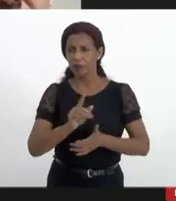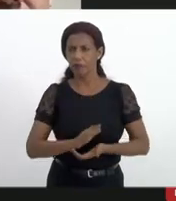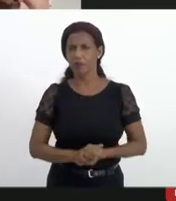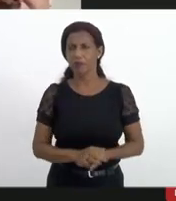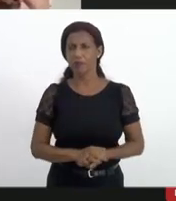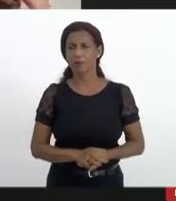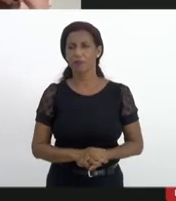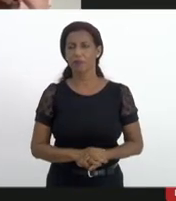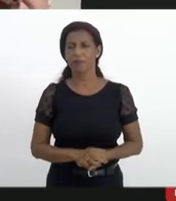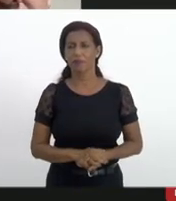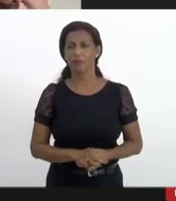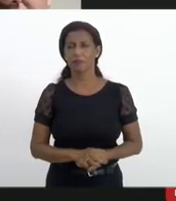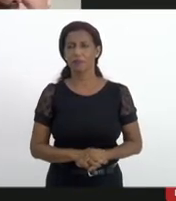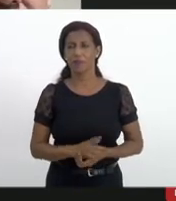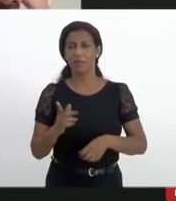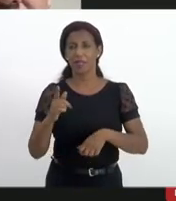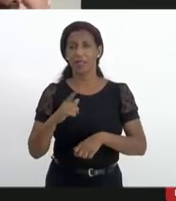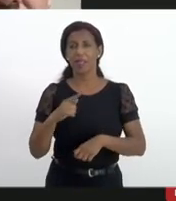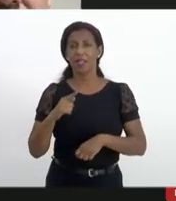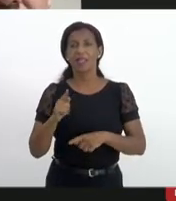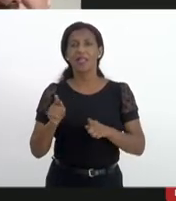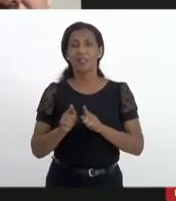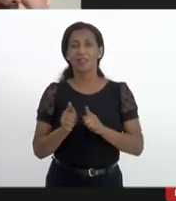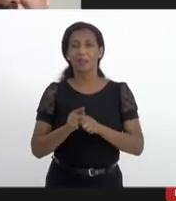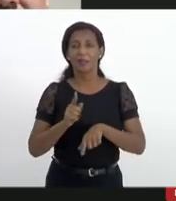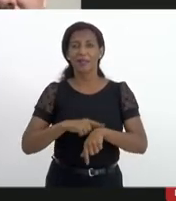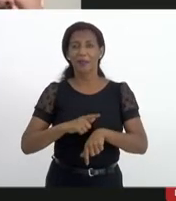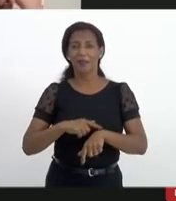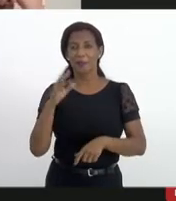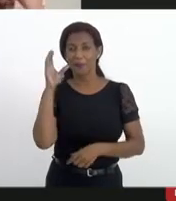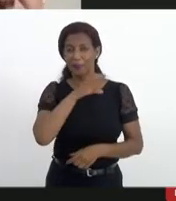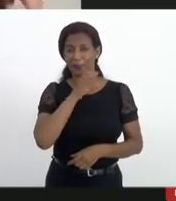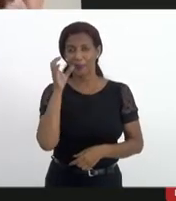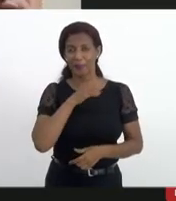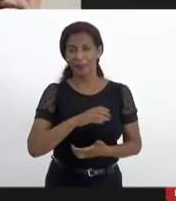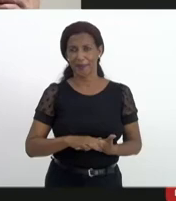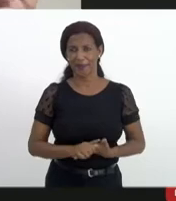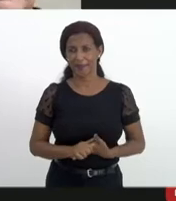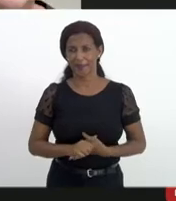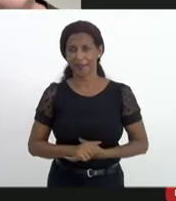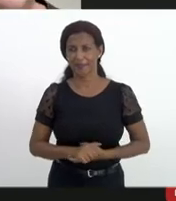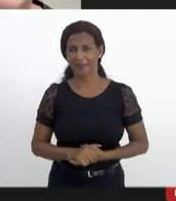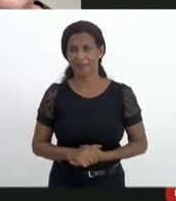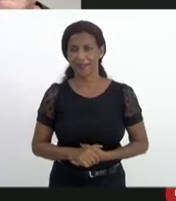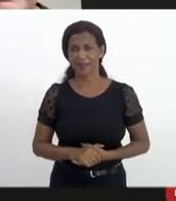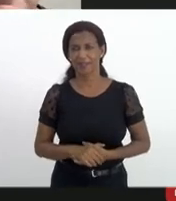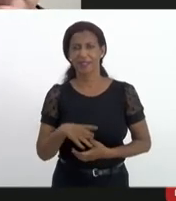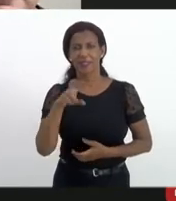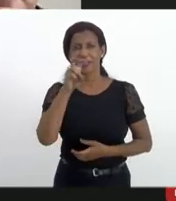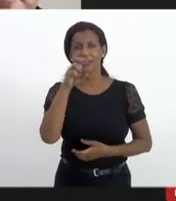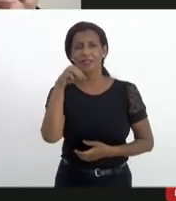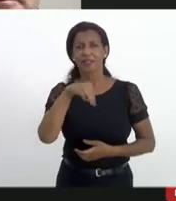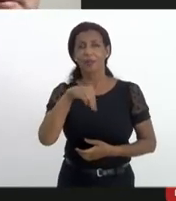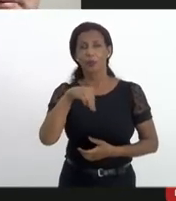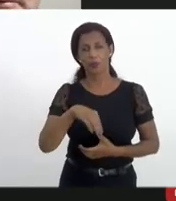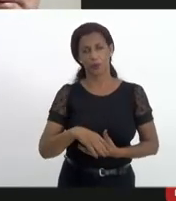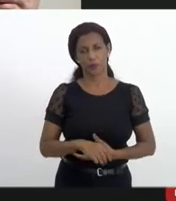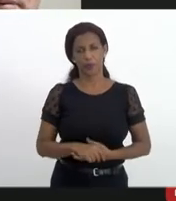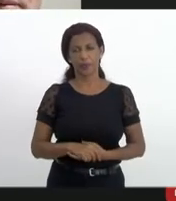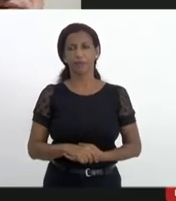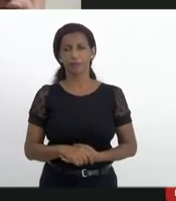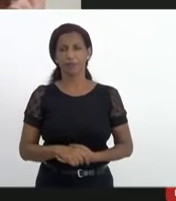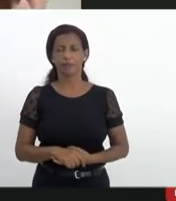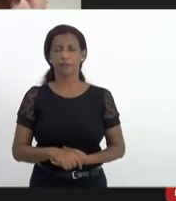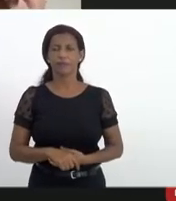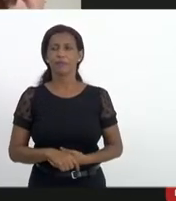Rodrigo que ele também está com o teto aqui mas se for possível delegado peço cinco minutinhos que eu tenho que entrar ali vamos